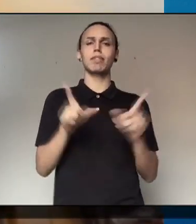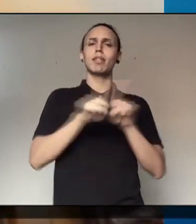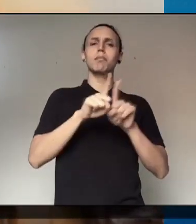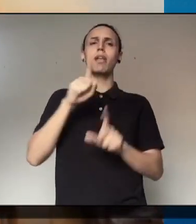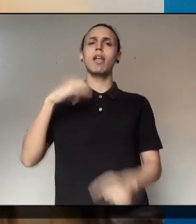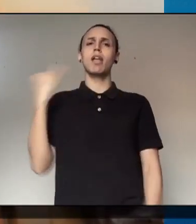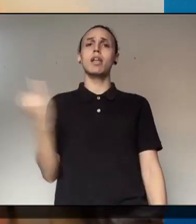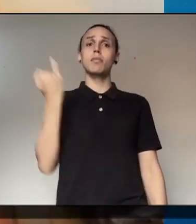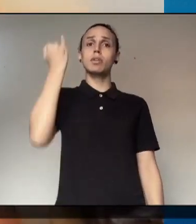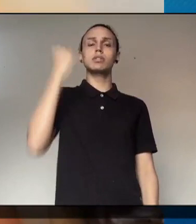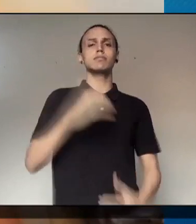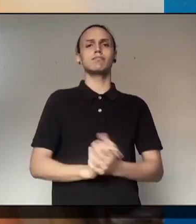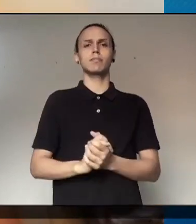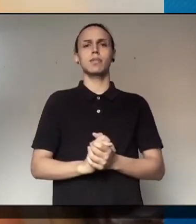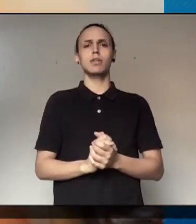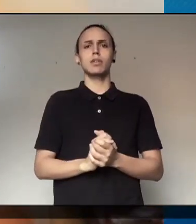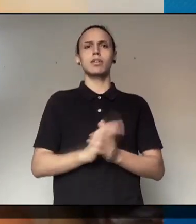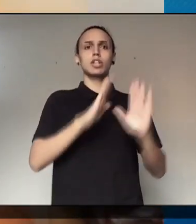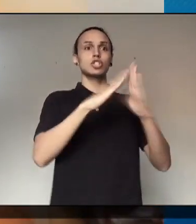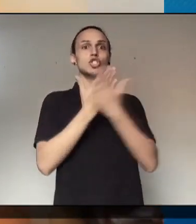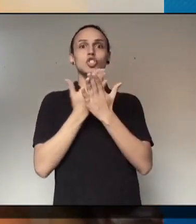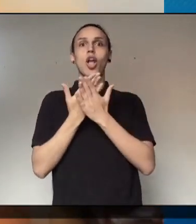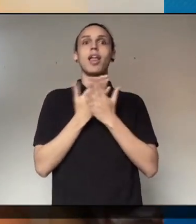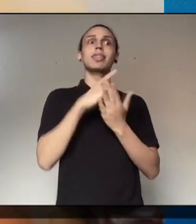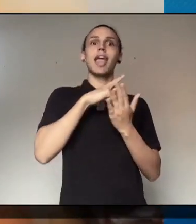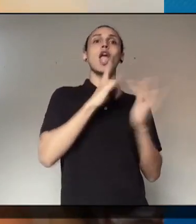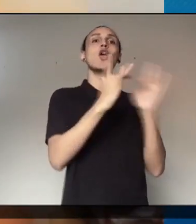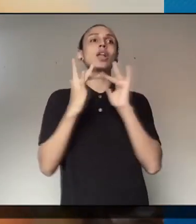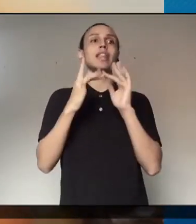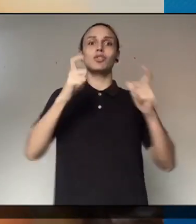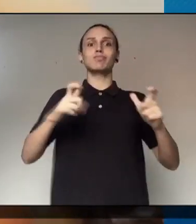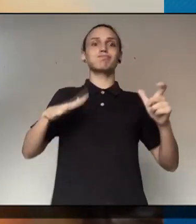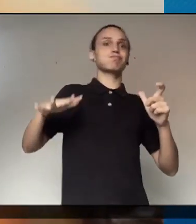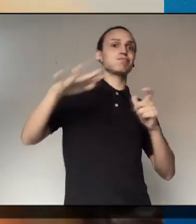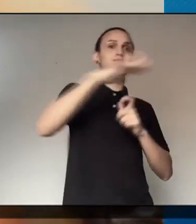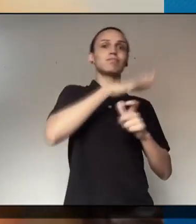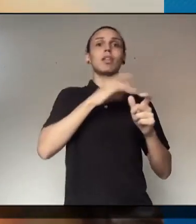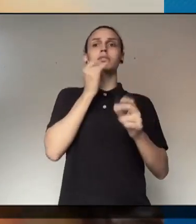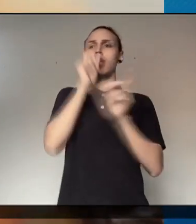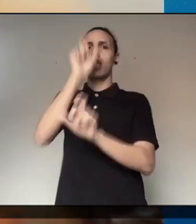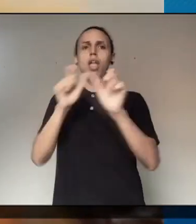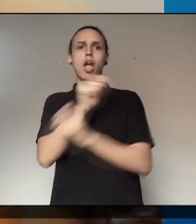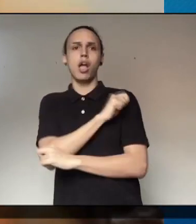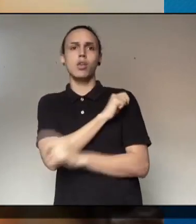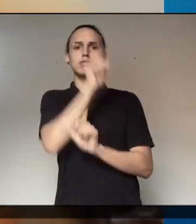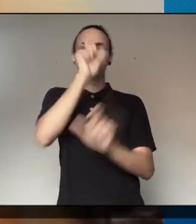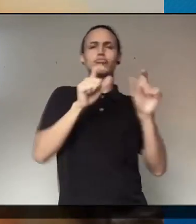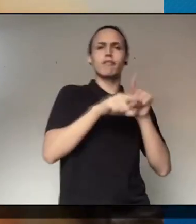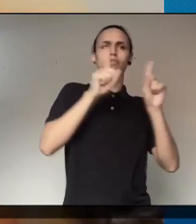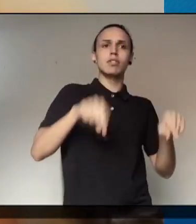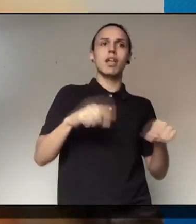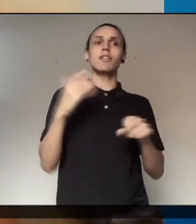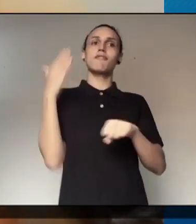preocupação do ponto de vista da saúde pública. Além disso, é importante que a gente considere que as escolas não estão